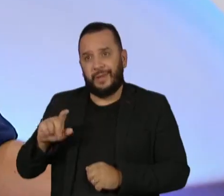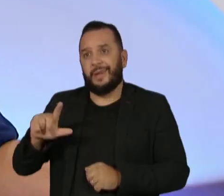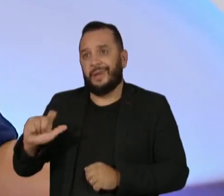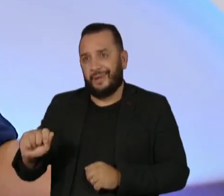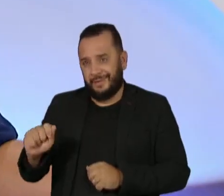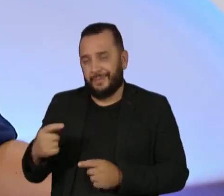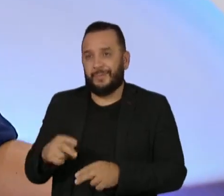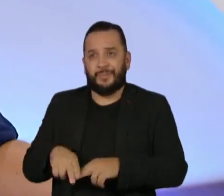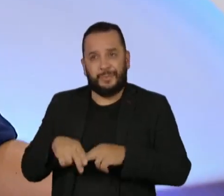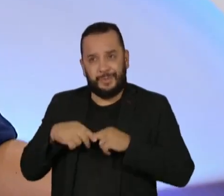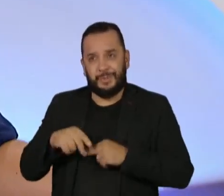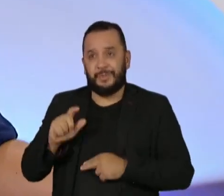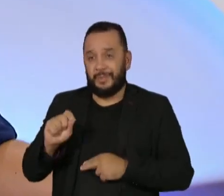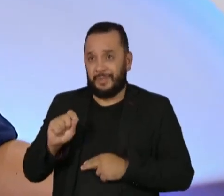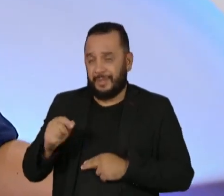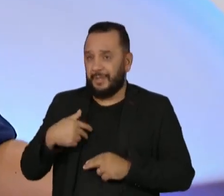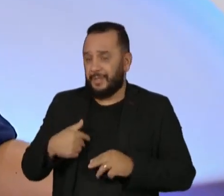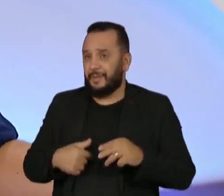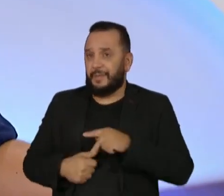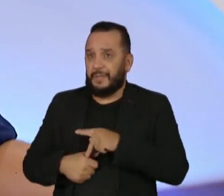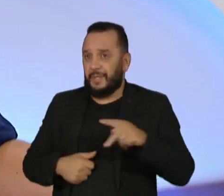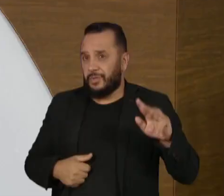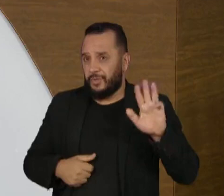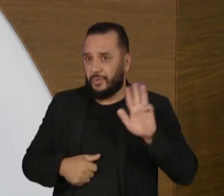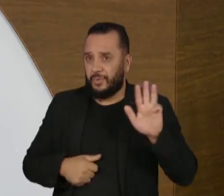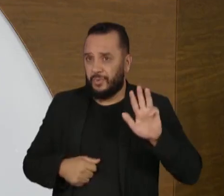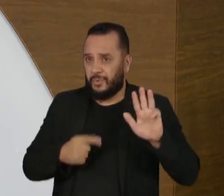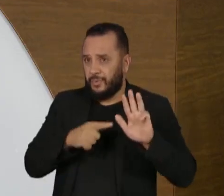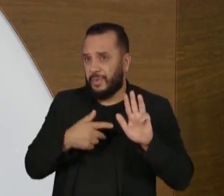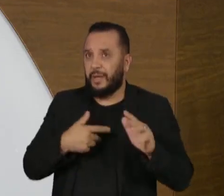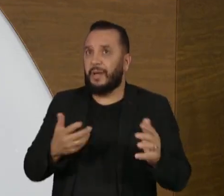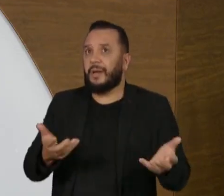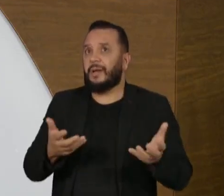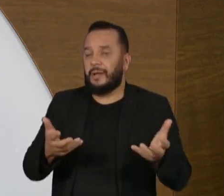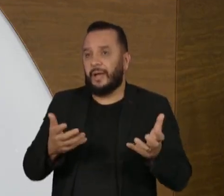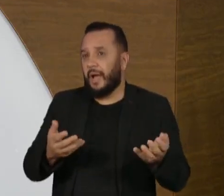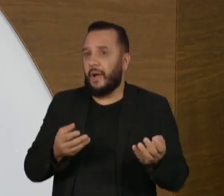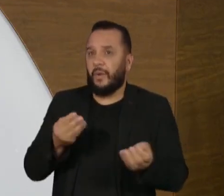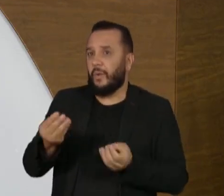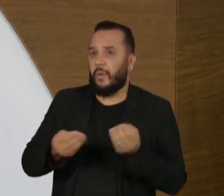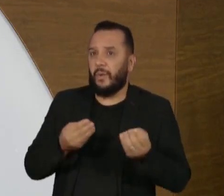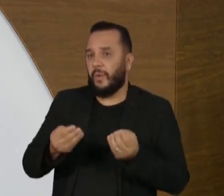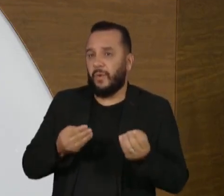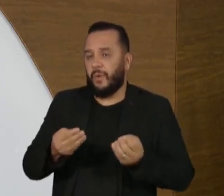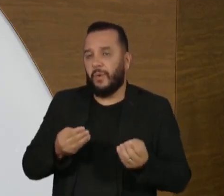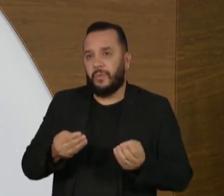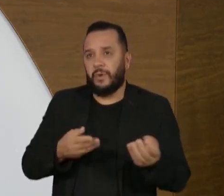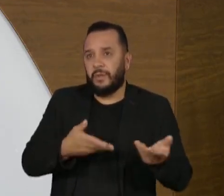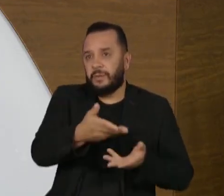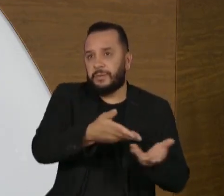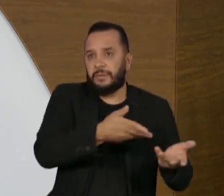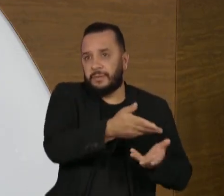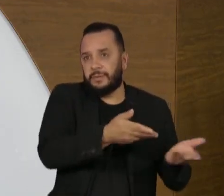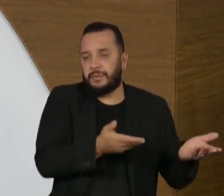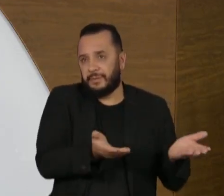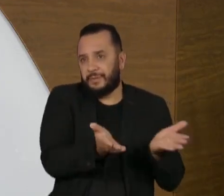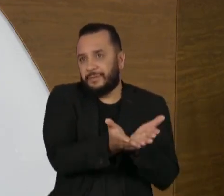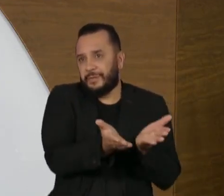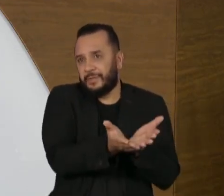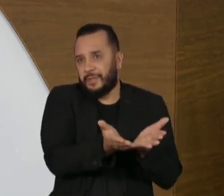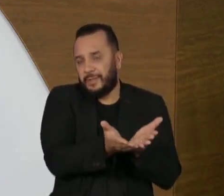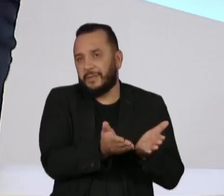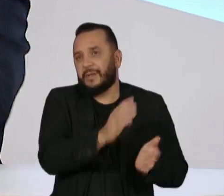que o governo, o presidente Lula, como você disse agora, quer o manual de como lidar com esse público, mas, ao mesmo tempo, um dos